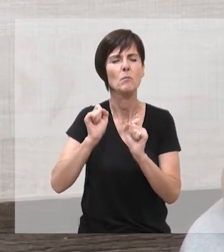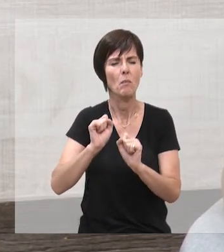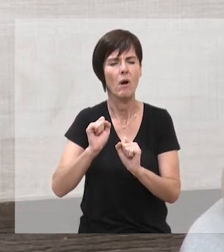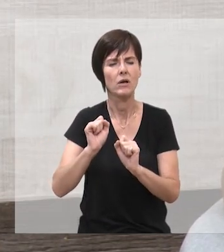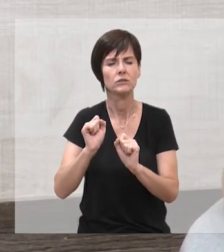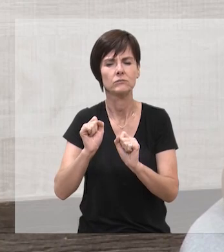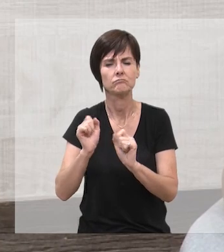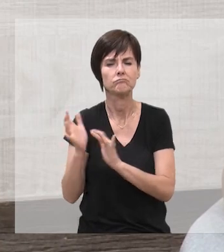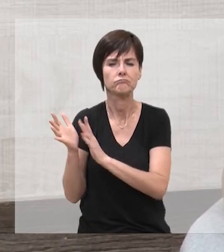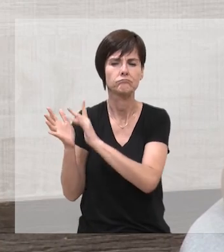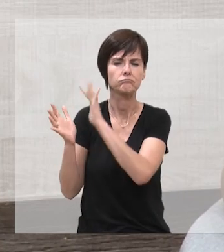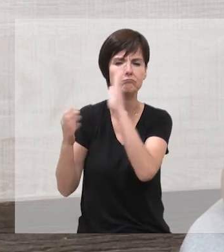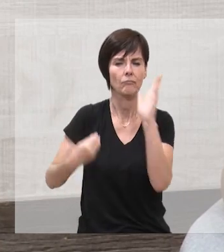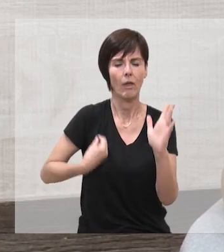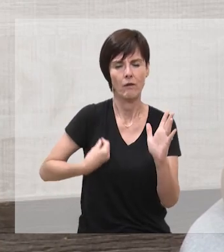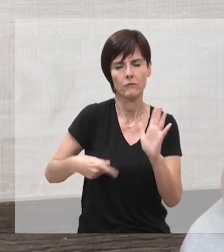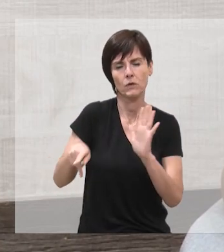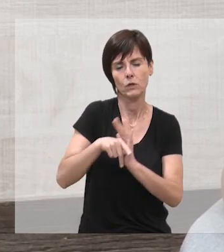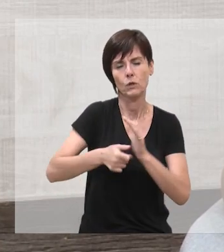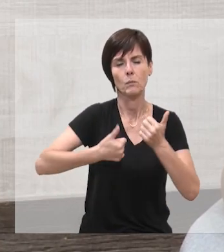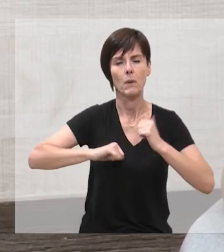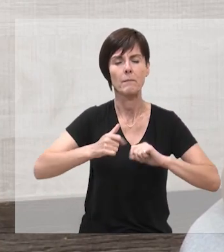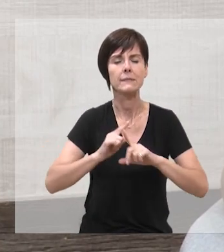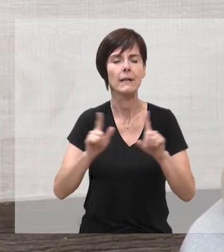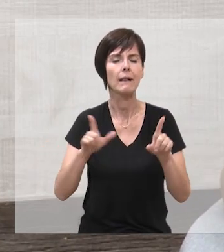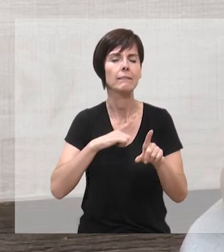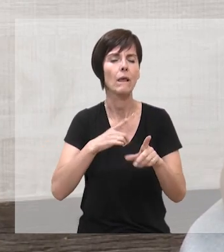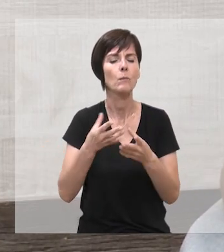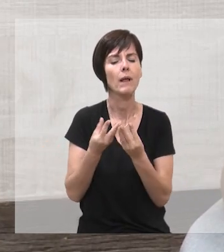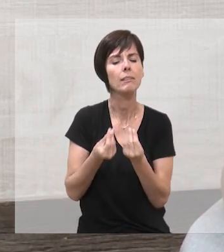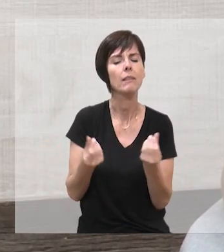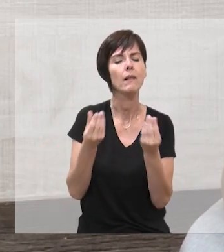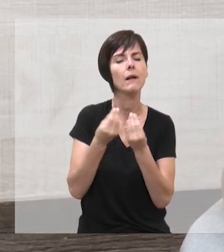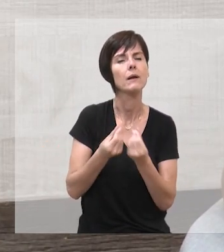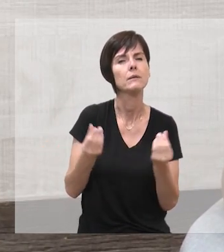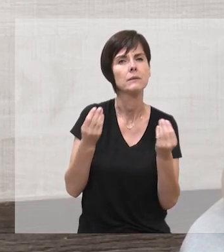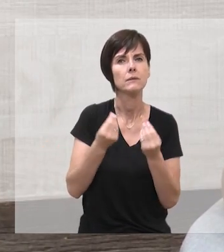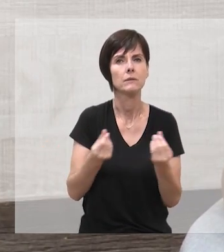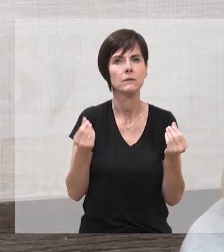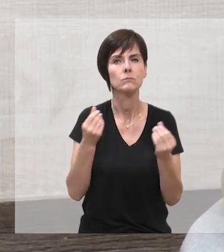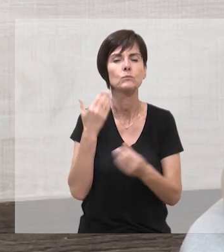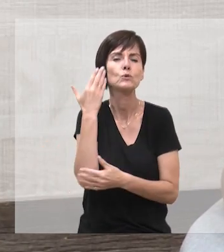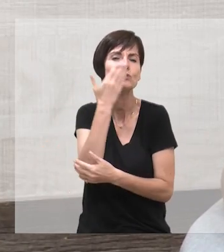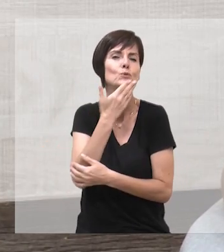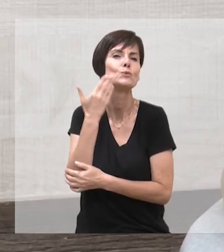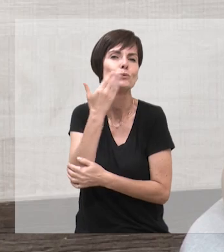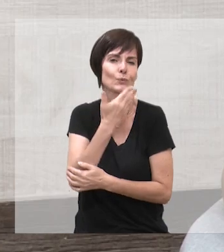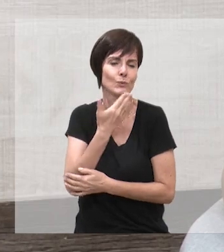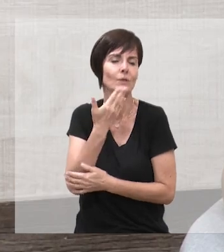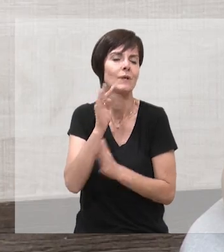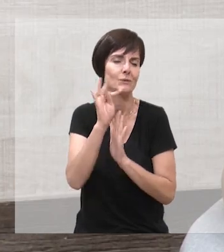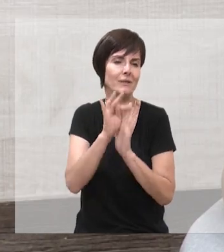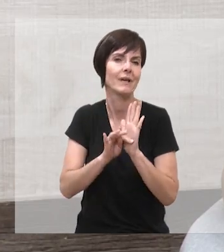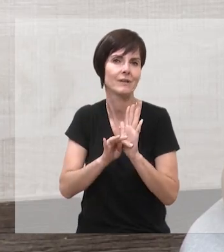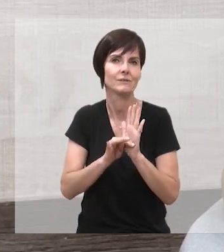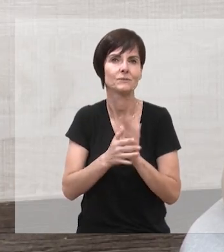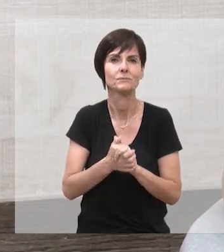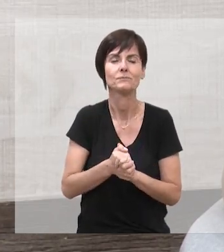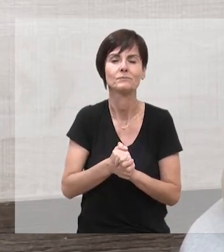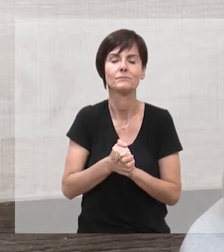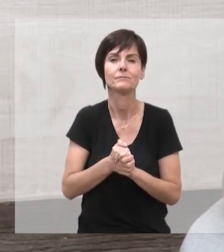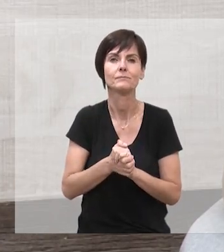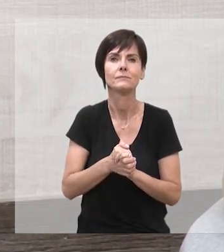vida do autor, ela tem uma certa delicadeza, uma certa doçura, né, cara.